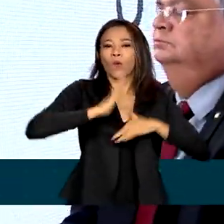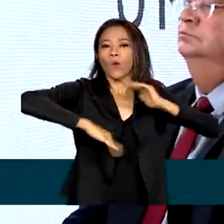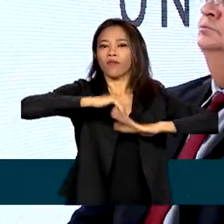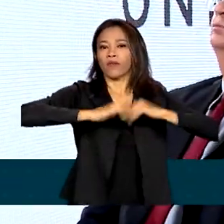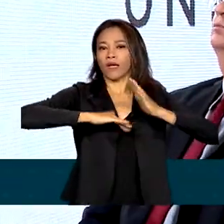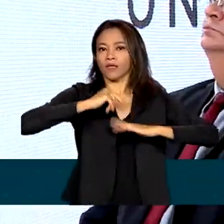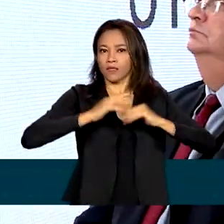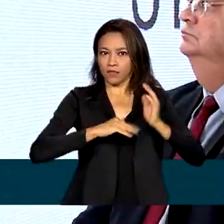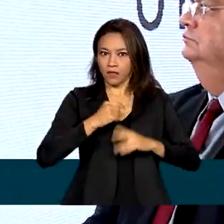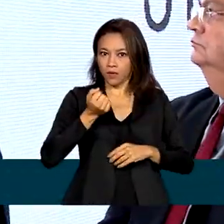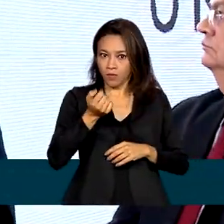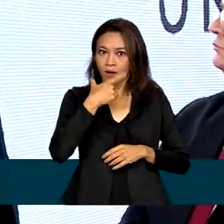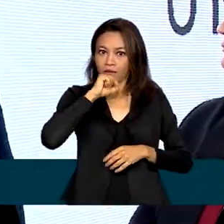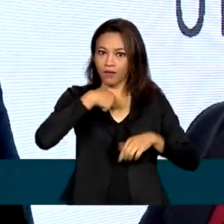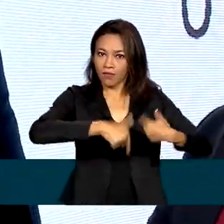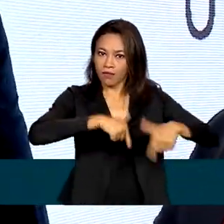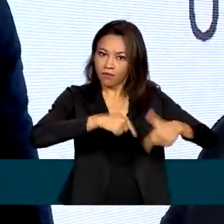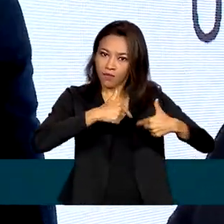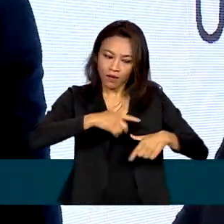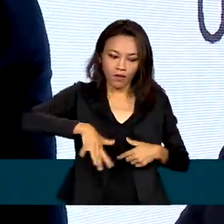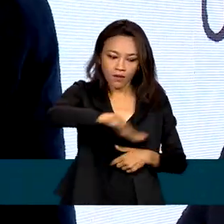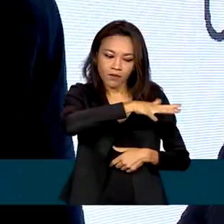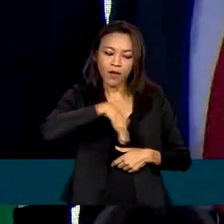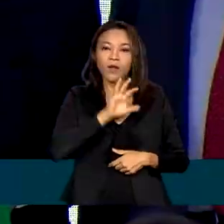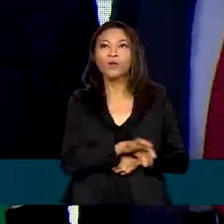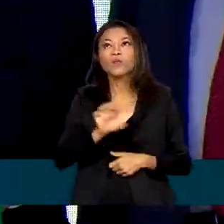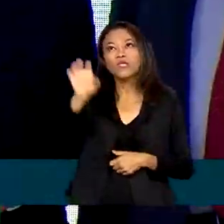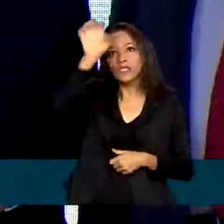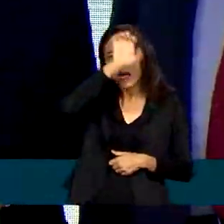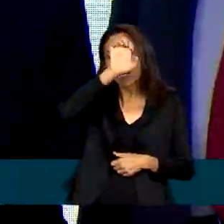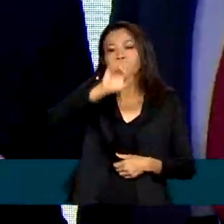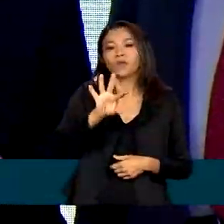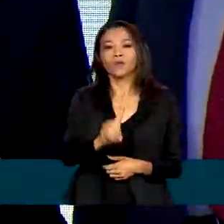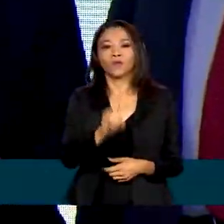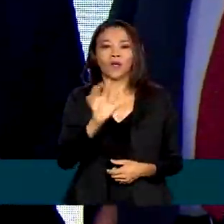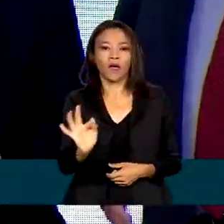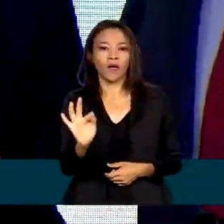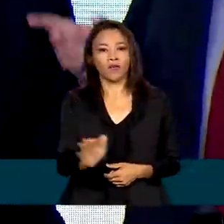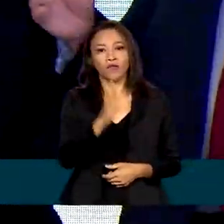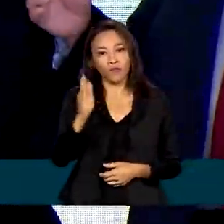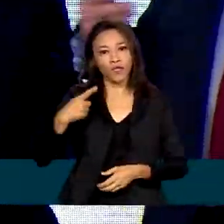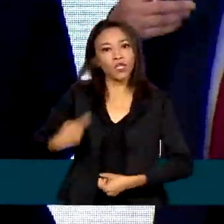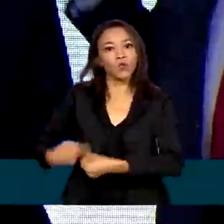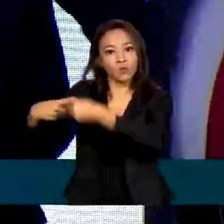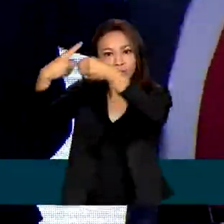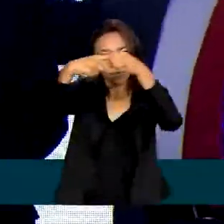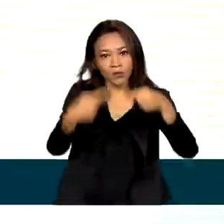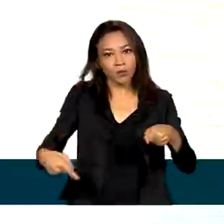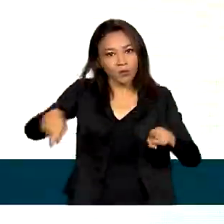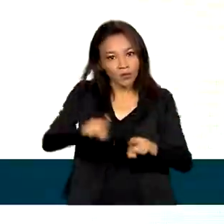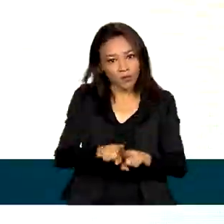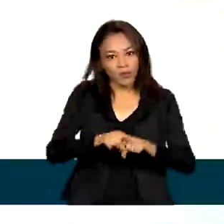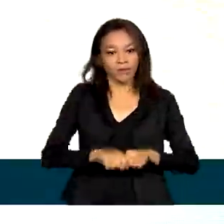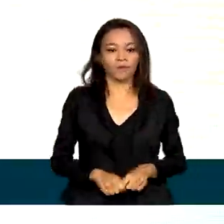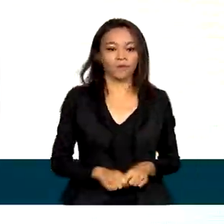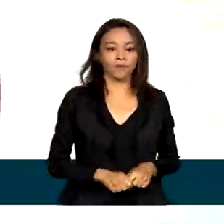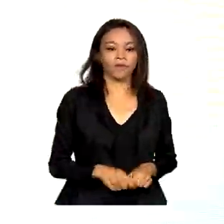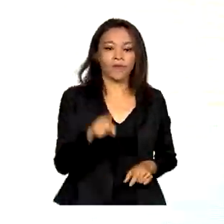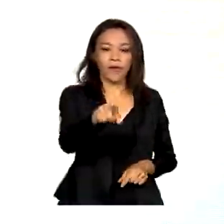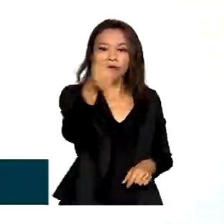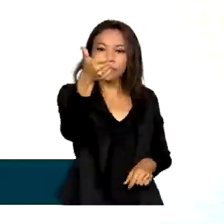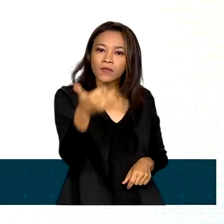dos operadores da Segurança Pública dos Estados, Distrito Federal e Municípios Parceiros. A Segurança